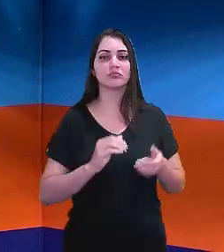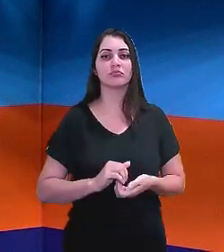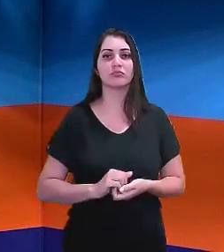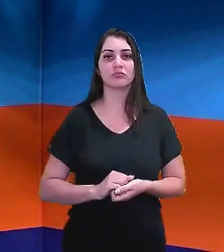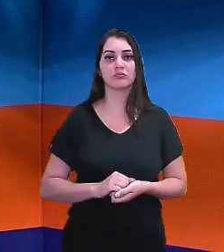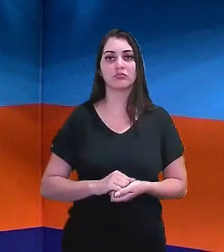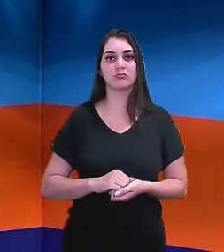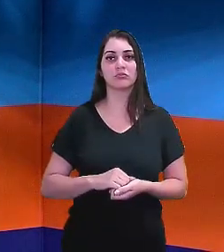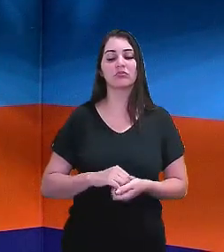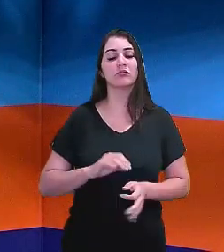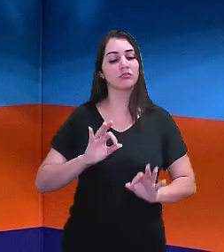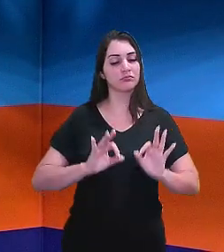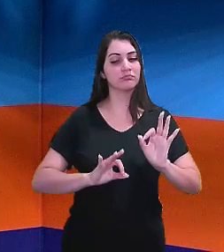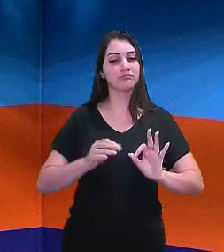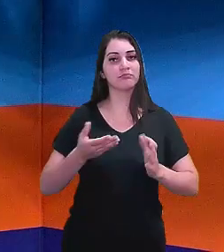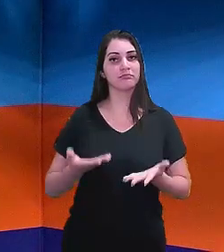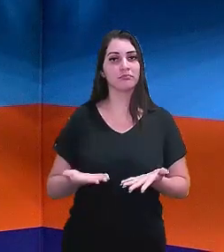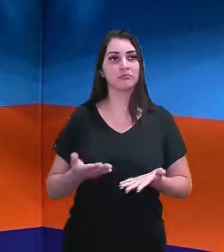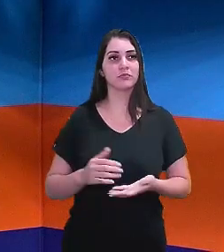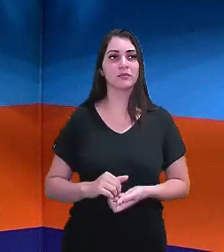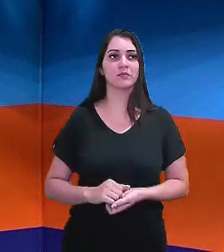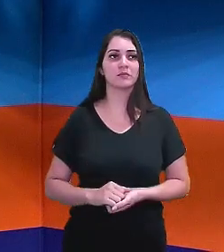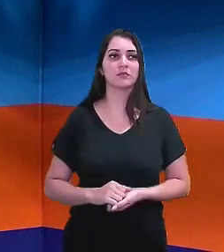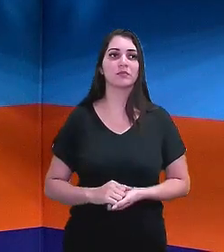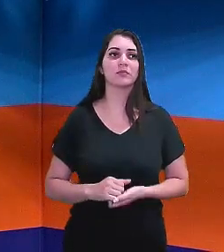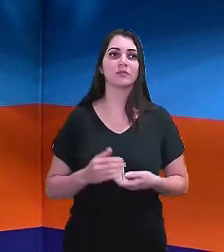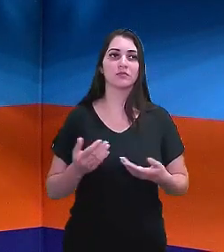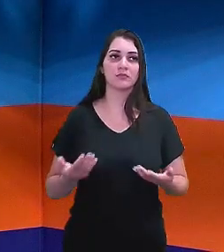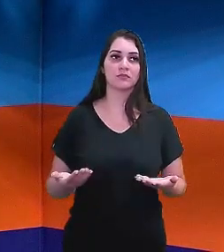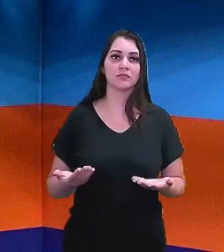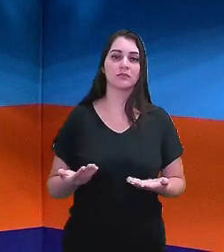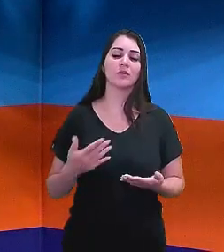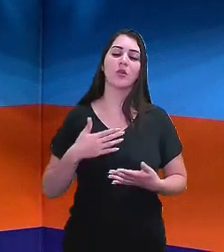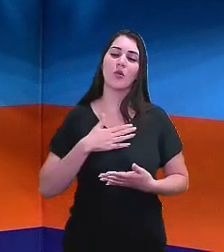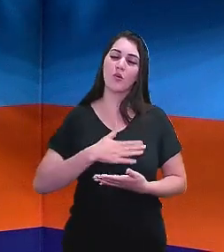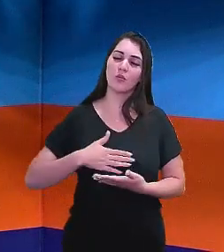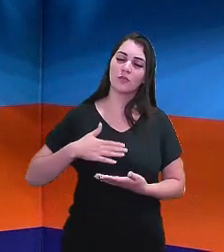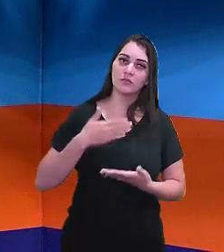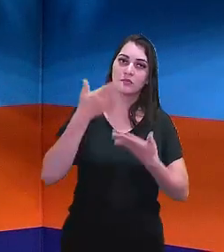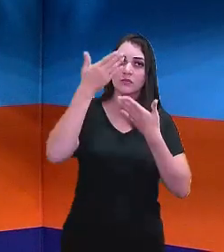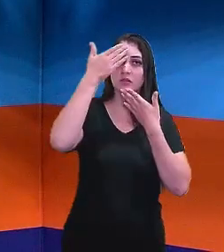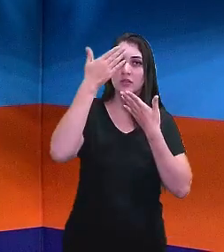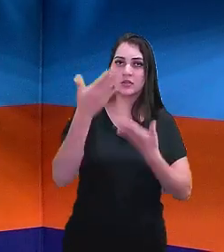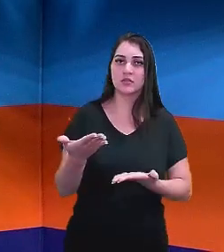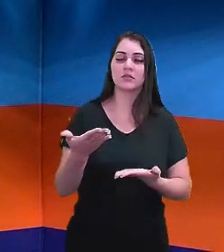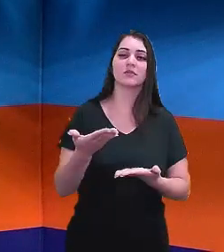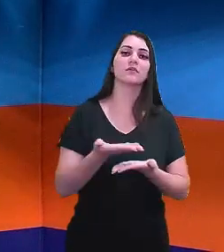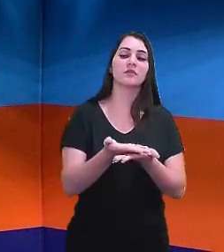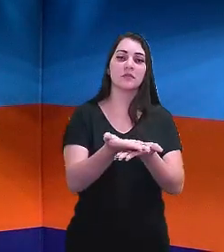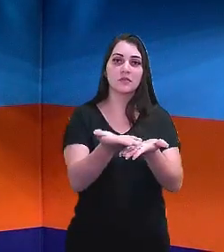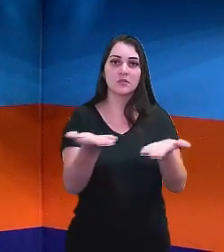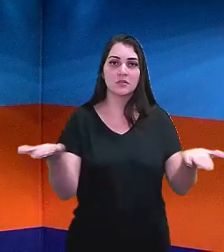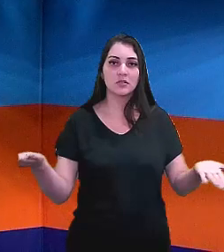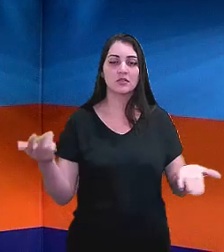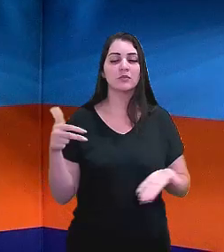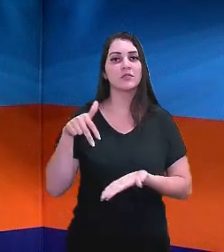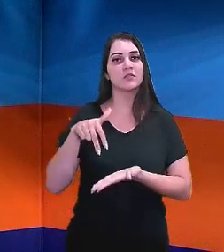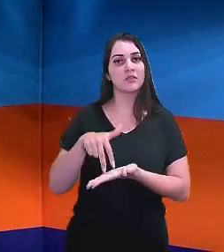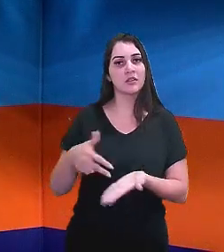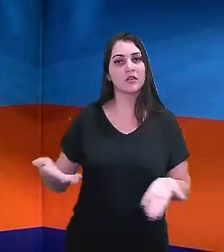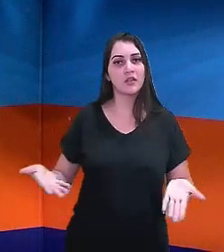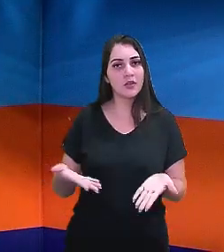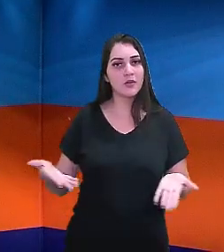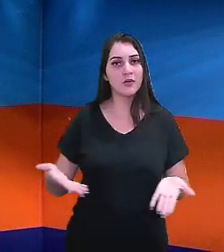mantém. Então, eu gostaria de agradecer a vocês por terem ficado até aqui